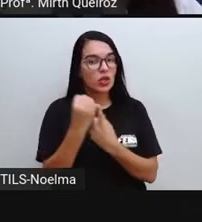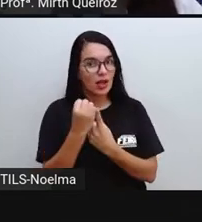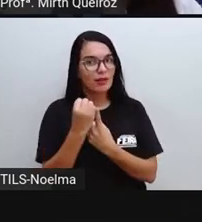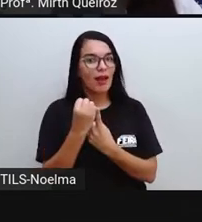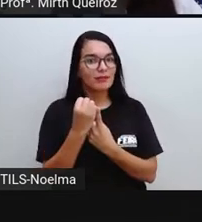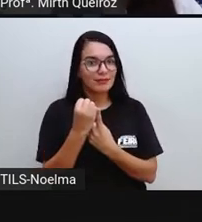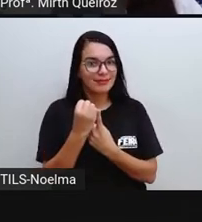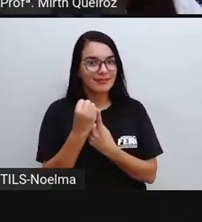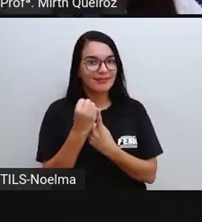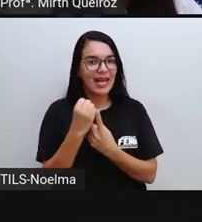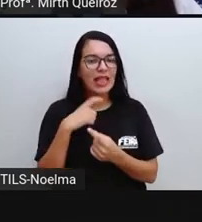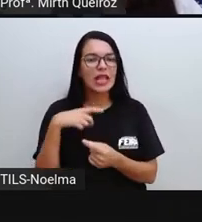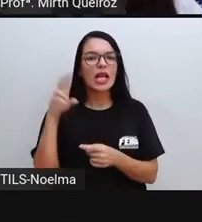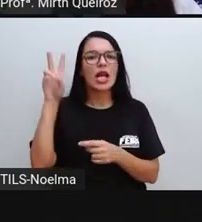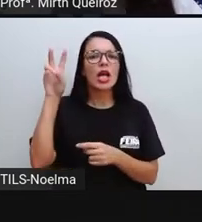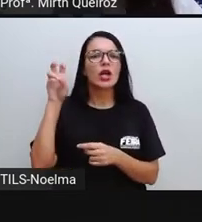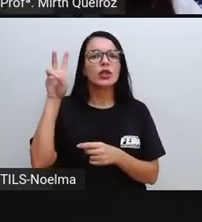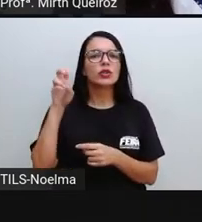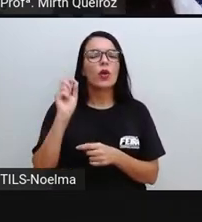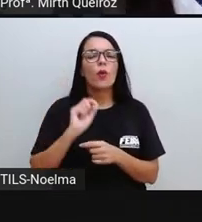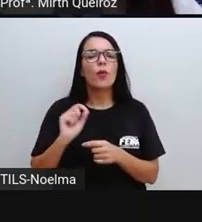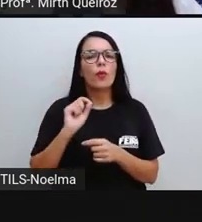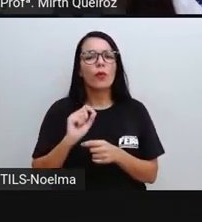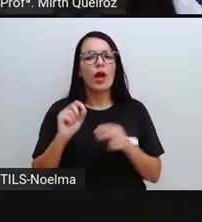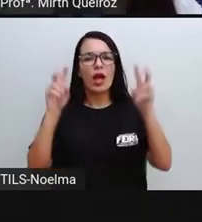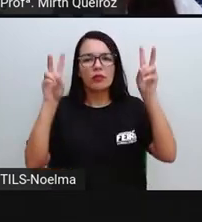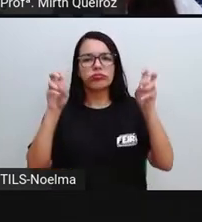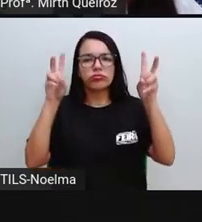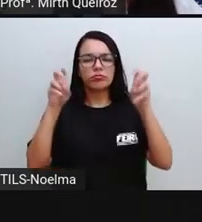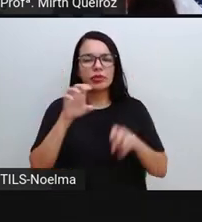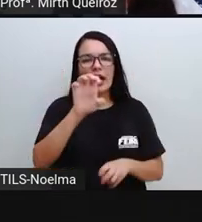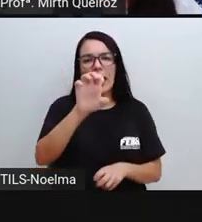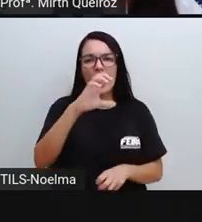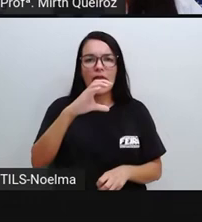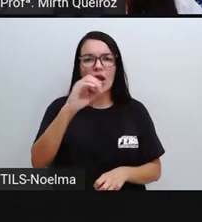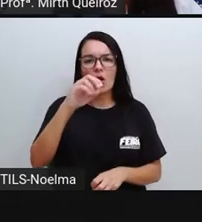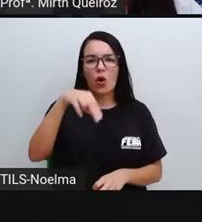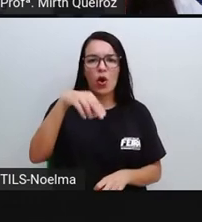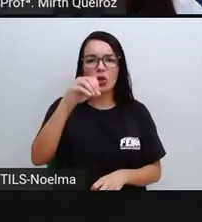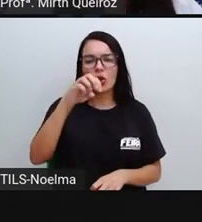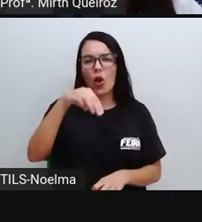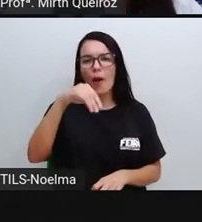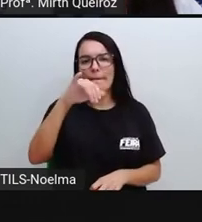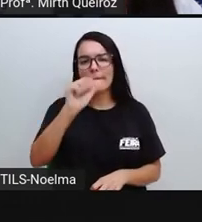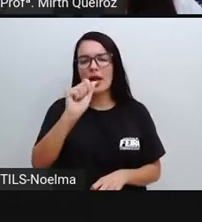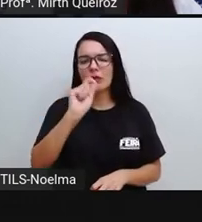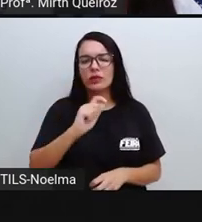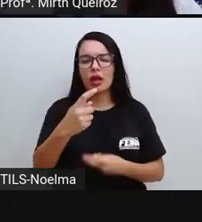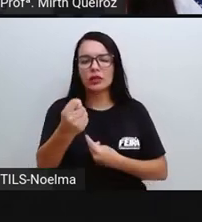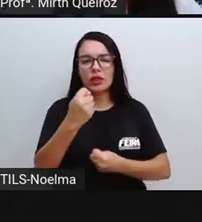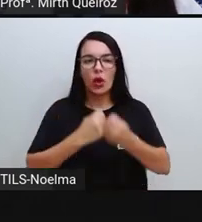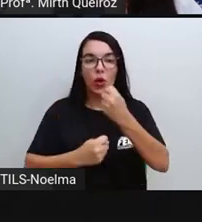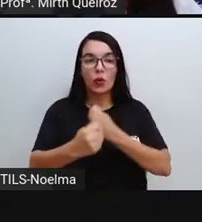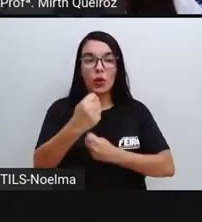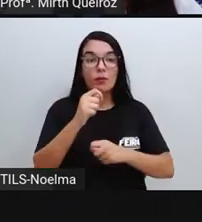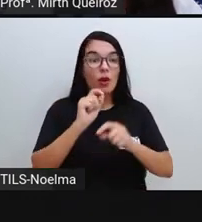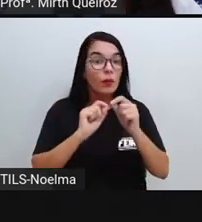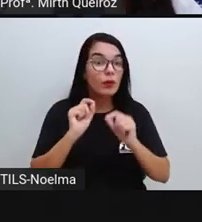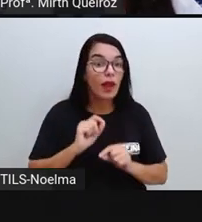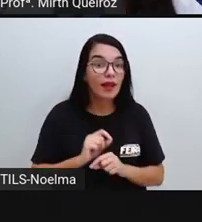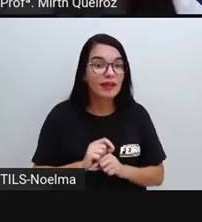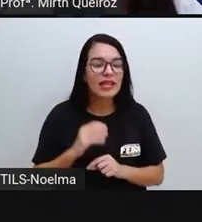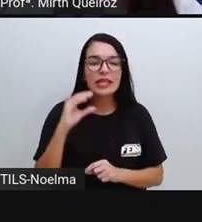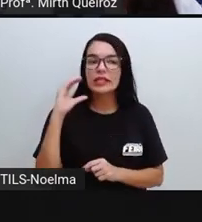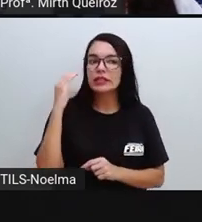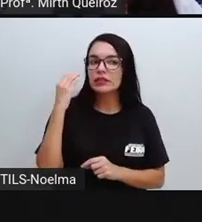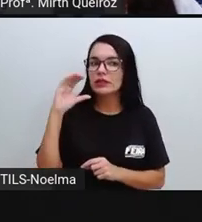o termo economia. A economia é uma ciência que vai consistir na análise de produção,